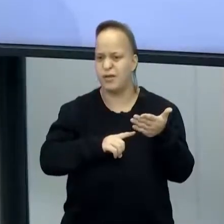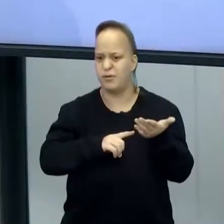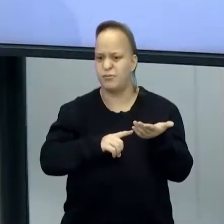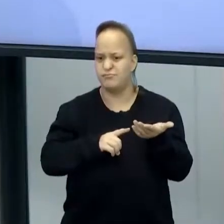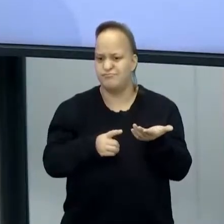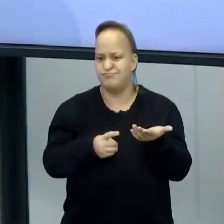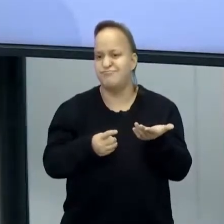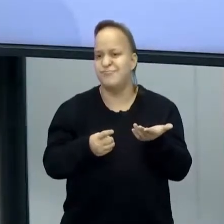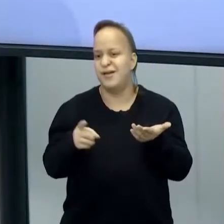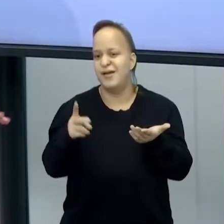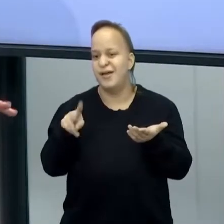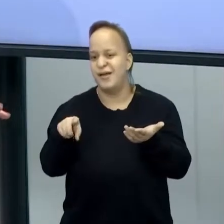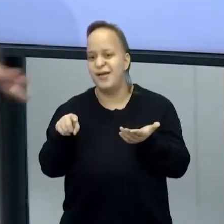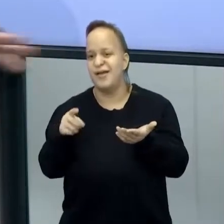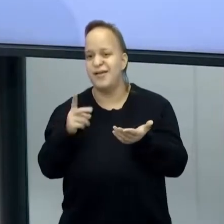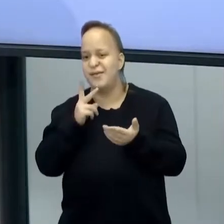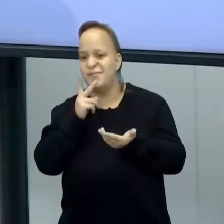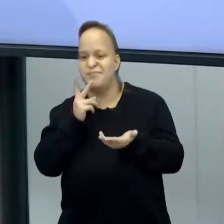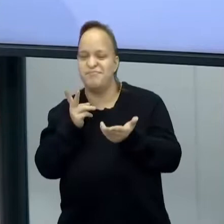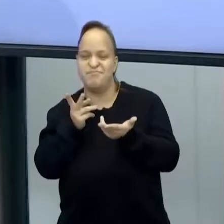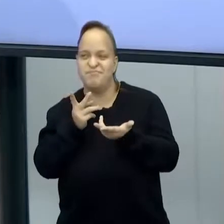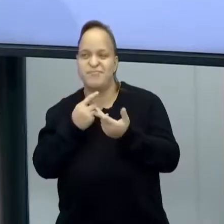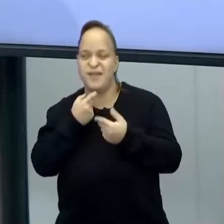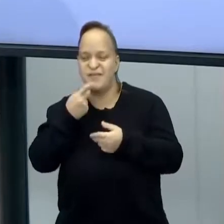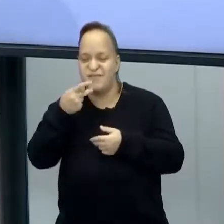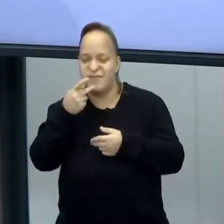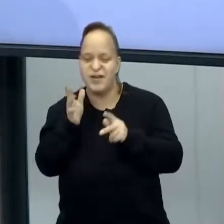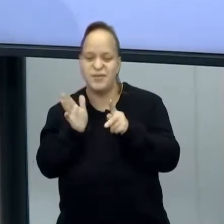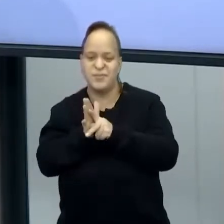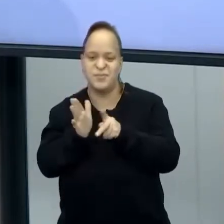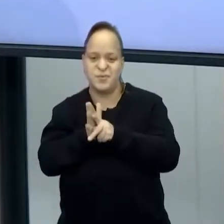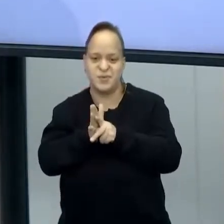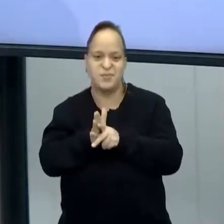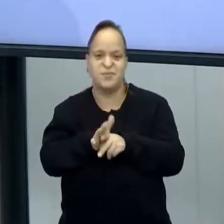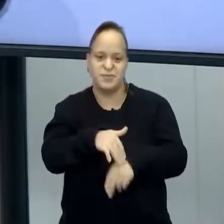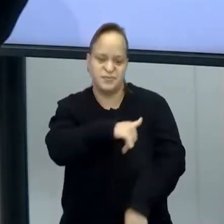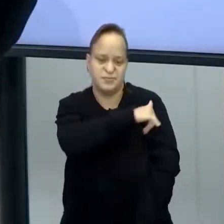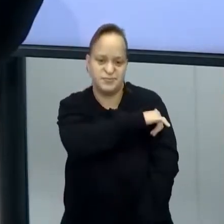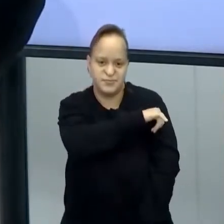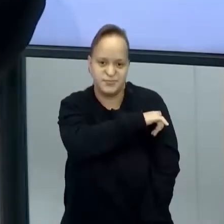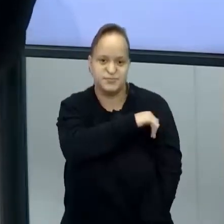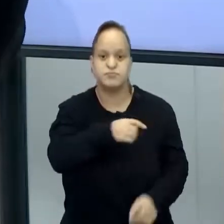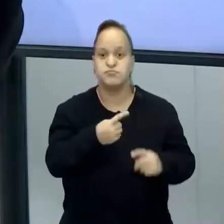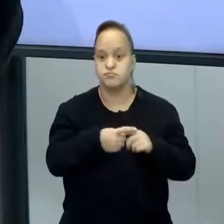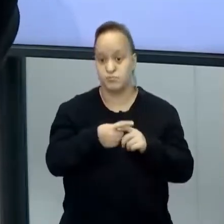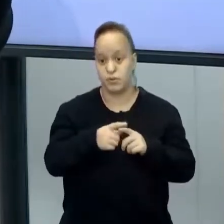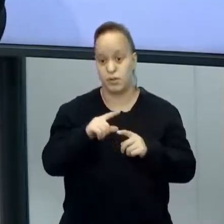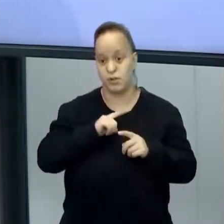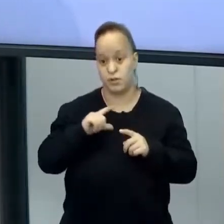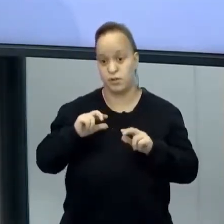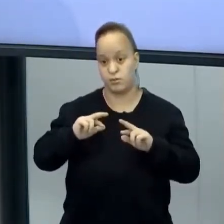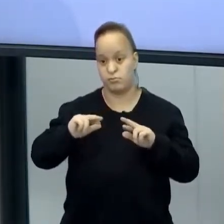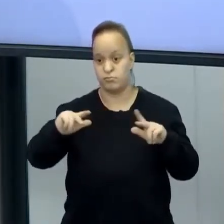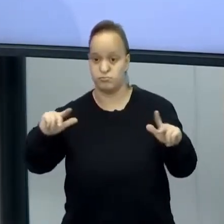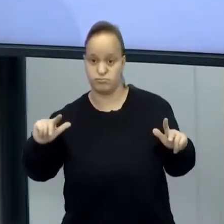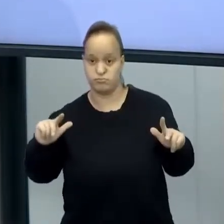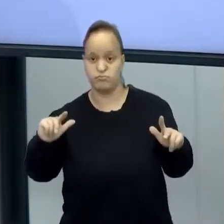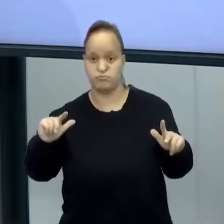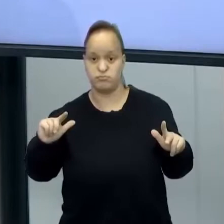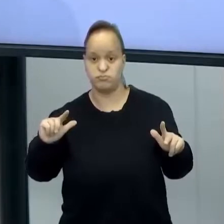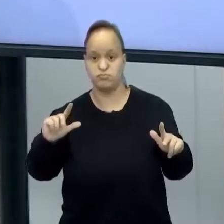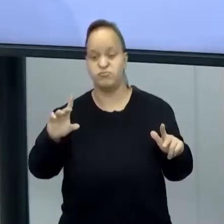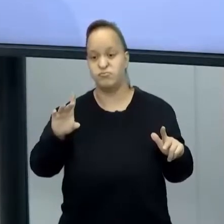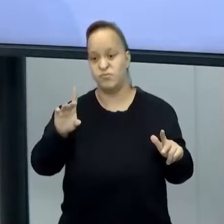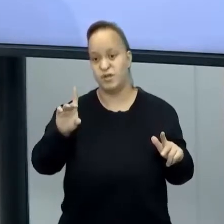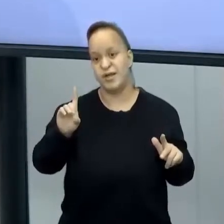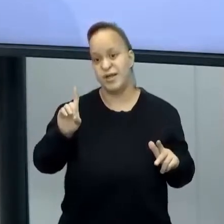carioquês, né? Mas é isso, porque a gente precisa diferenciar o design pro designer, que é a pessoa